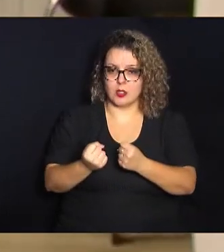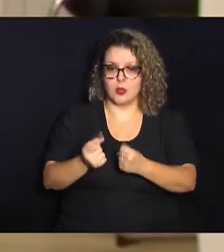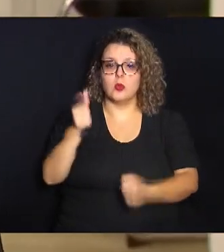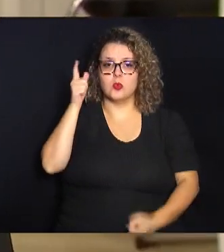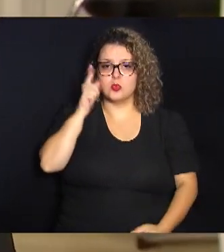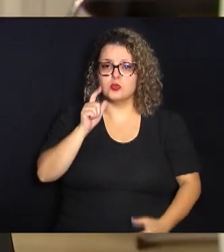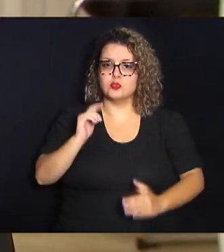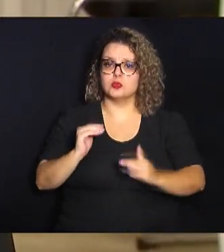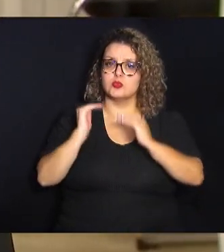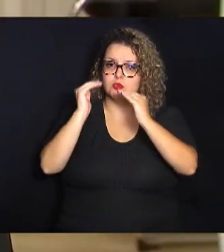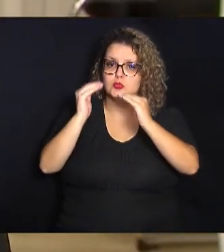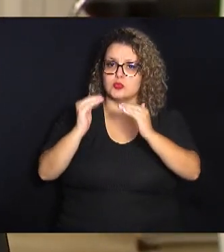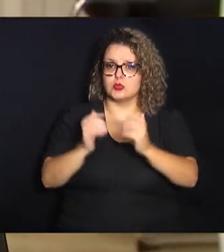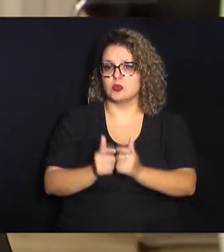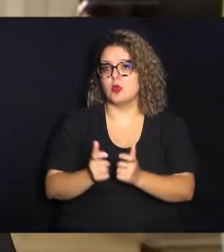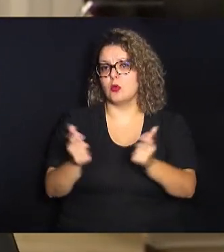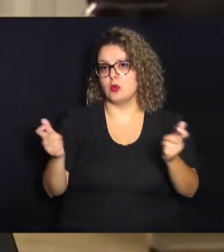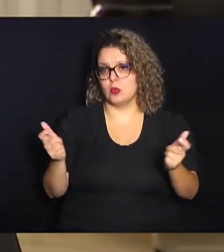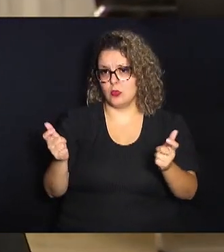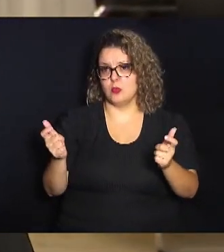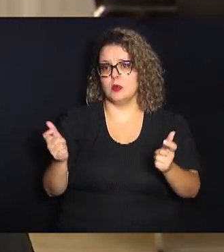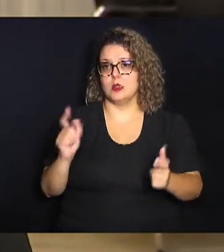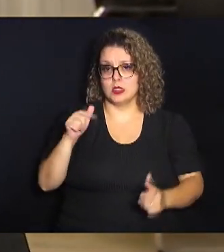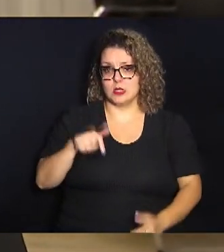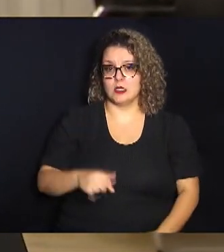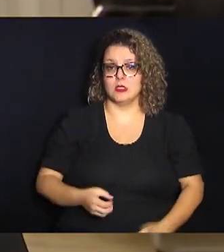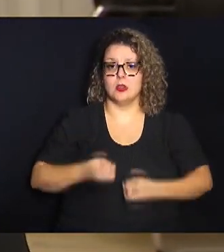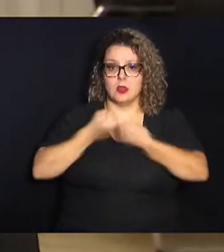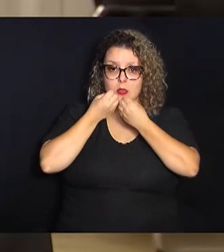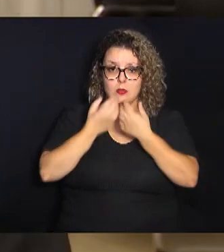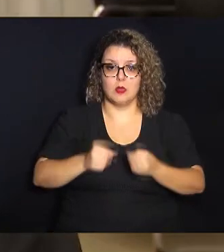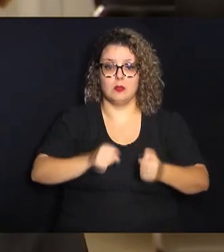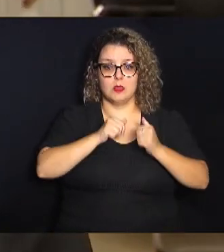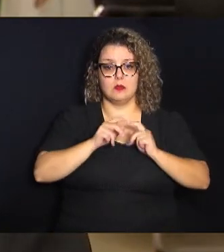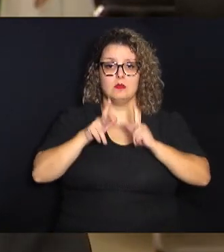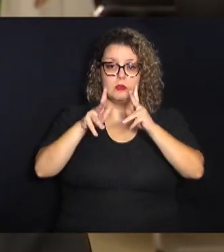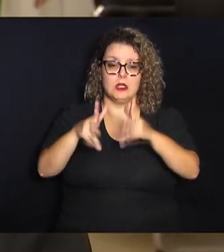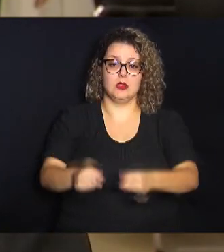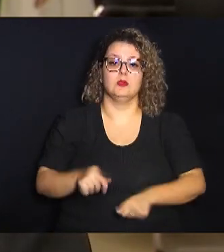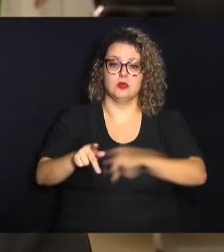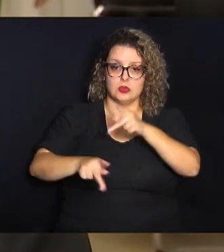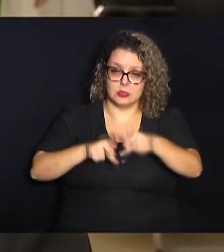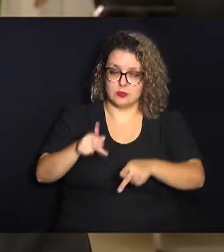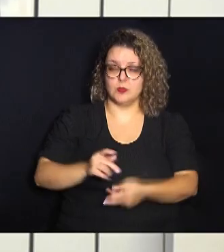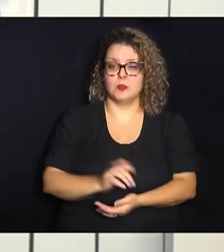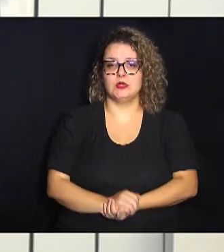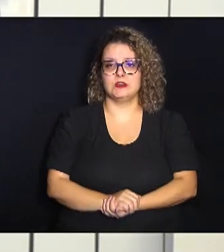um bem maior que é levar o bem-estar, o benefício para toda a coletividade.